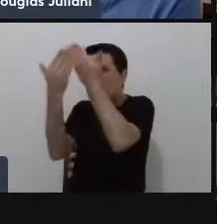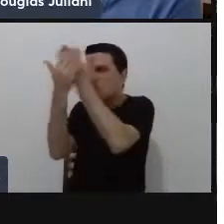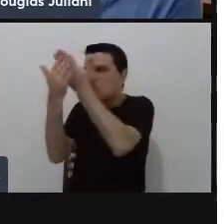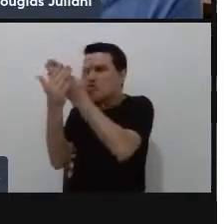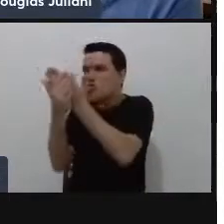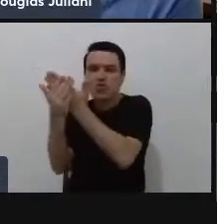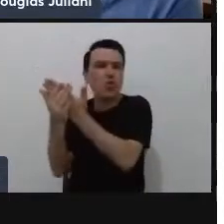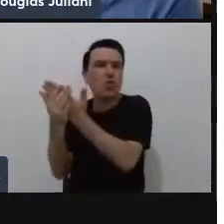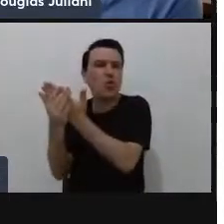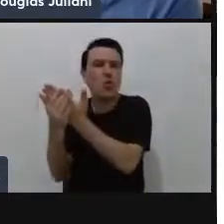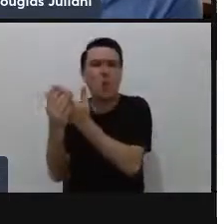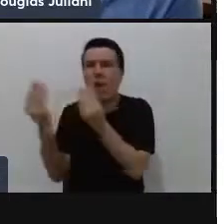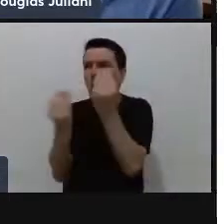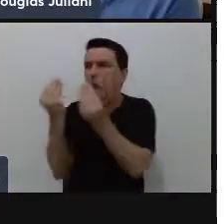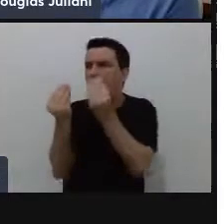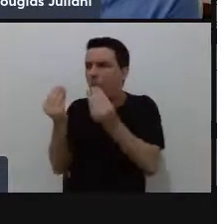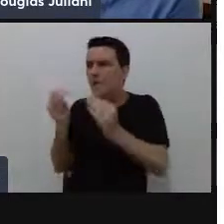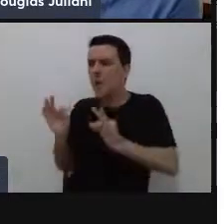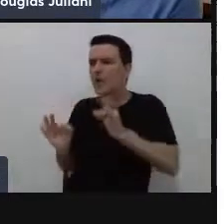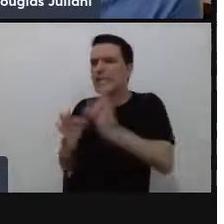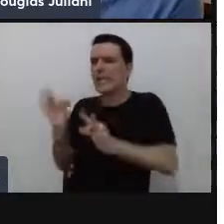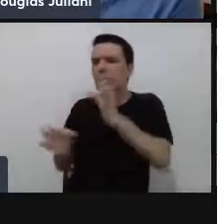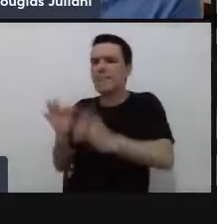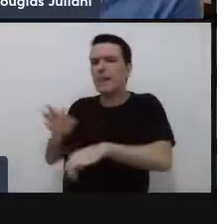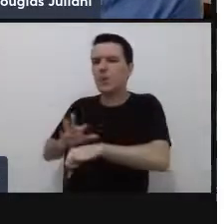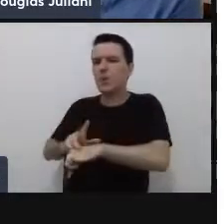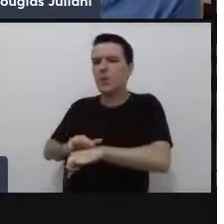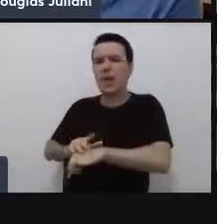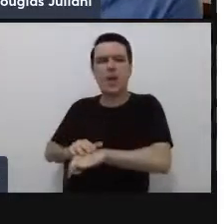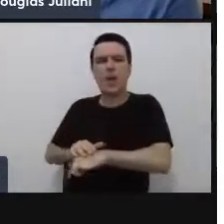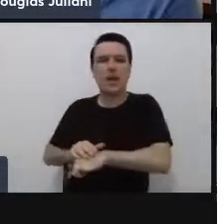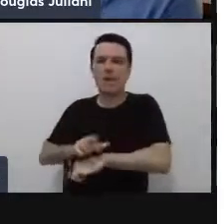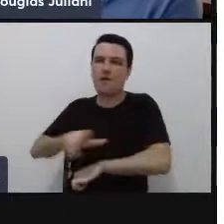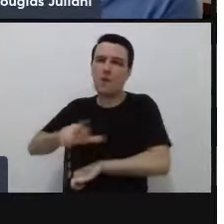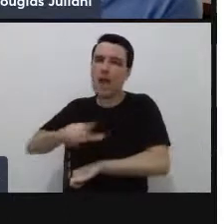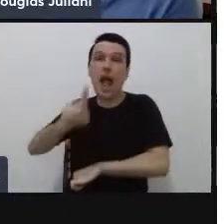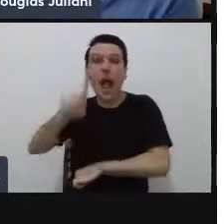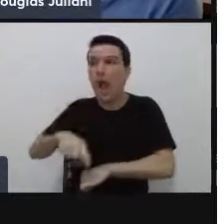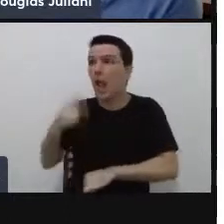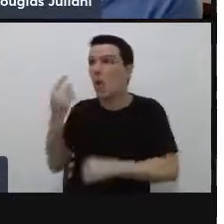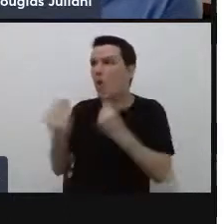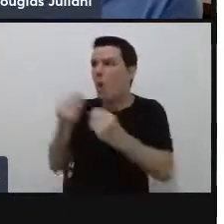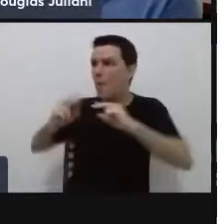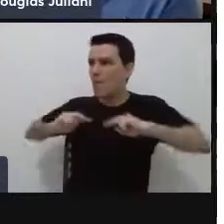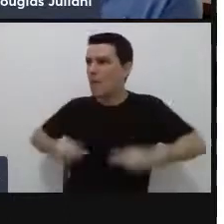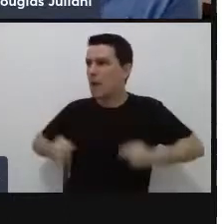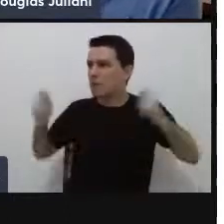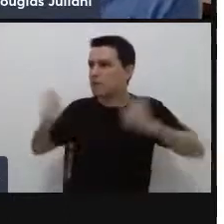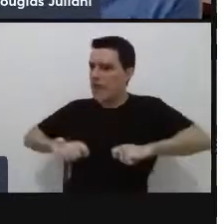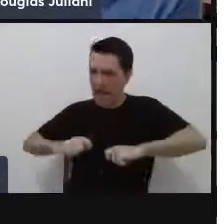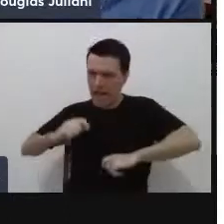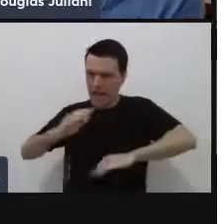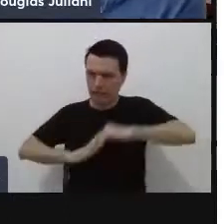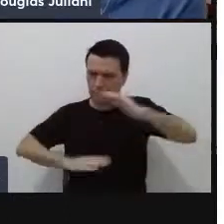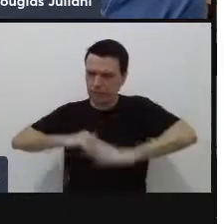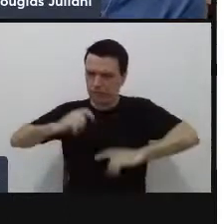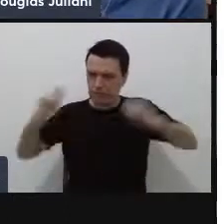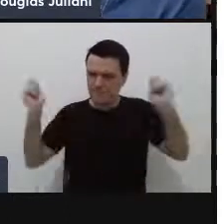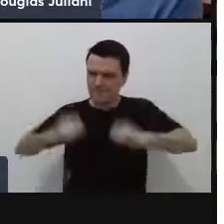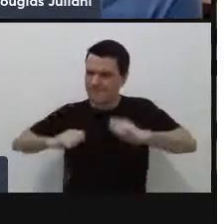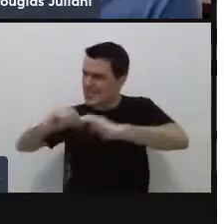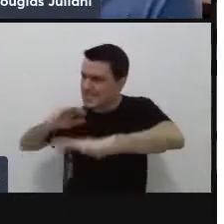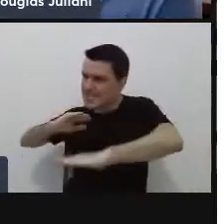tratamento de doenças, mas sim o desenvolvimento do máximo do potencial humano. Então, eles